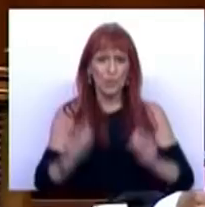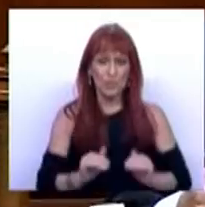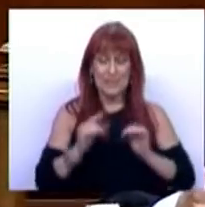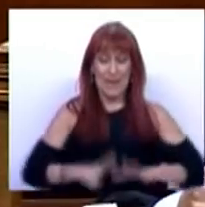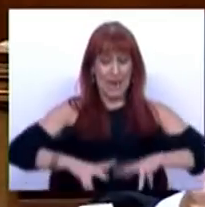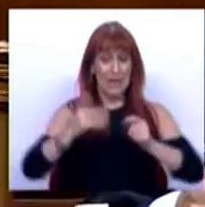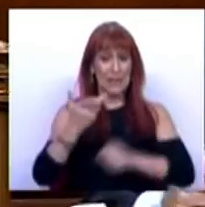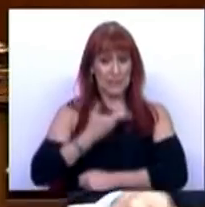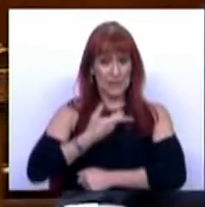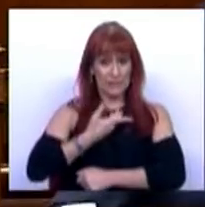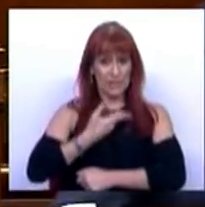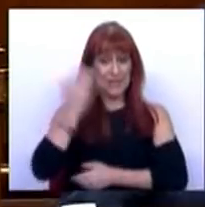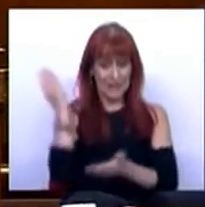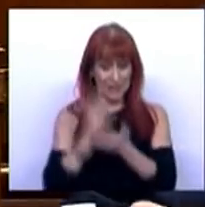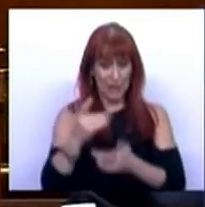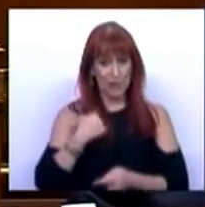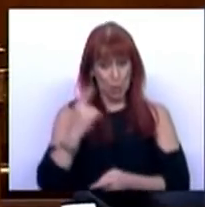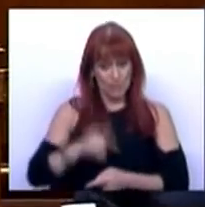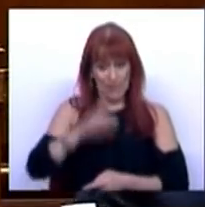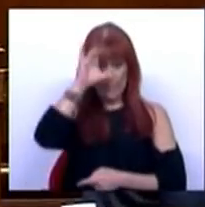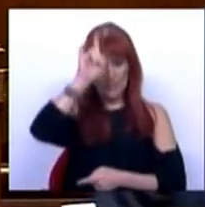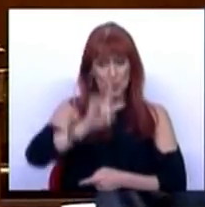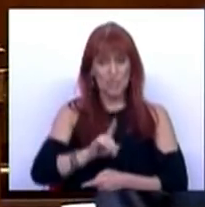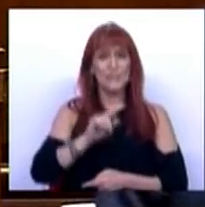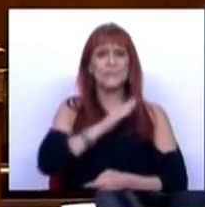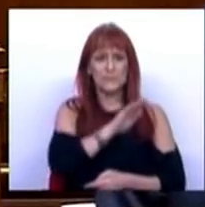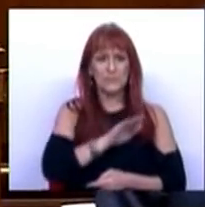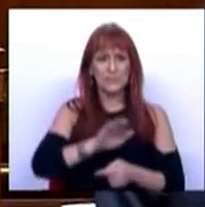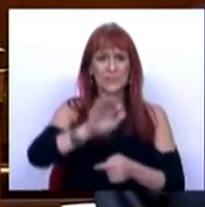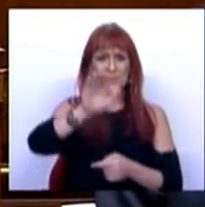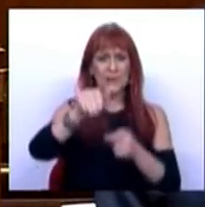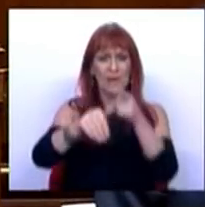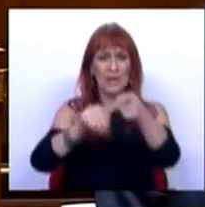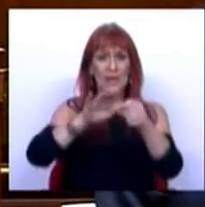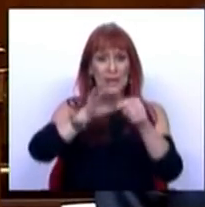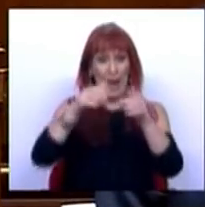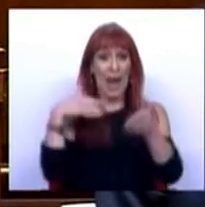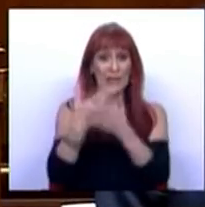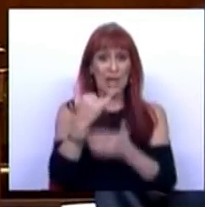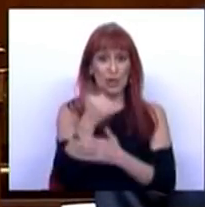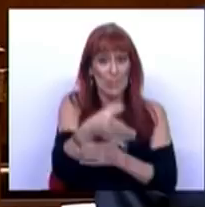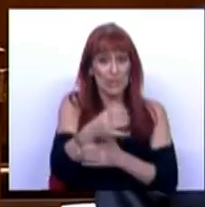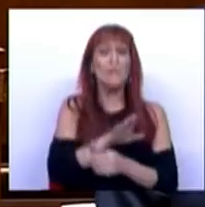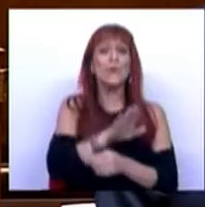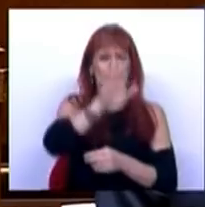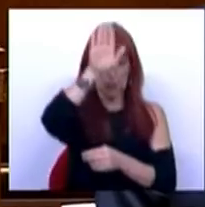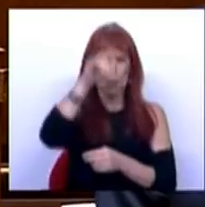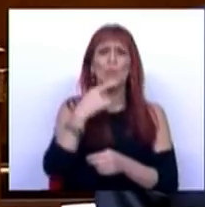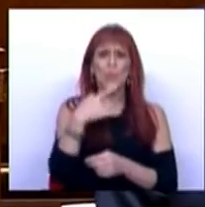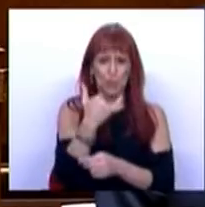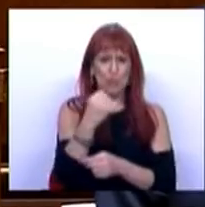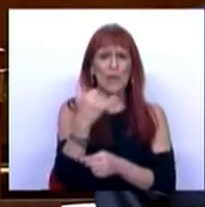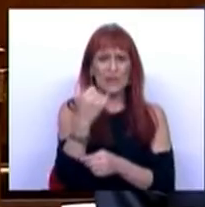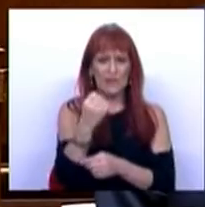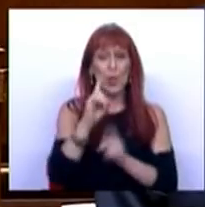evolução da dívida, desde que eu sou Primeiro-Ministro, foi esta até 2019. Subiu, efetivamente, bastante em 2020.